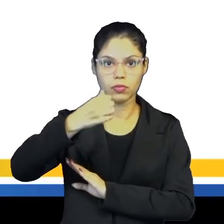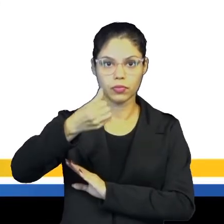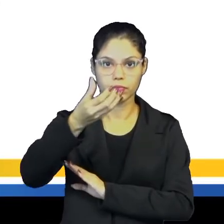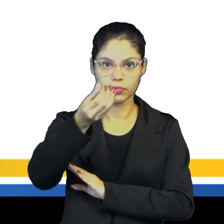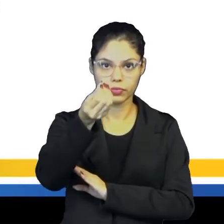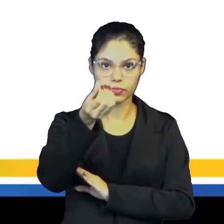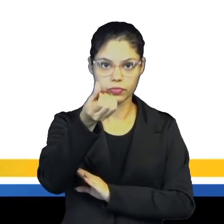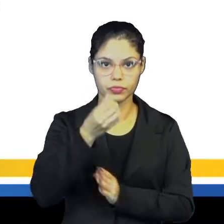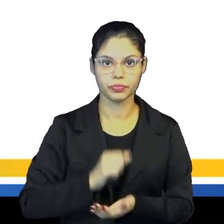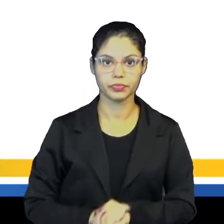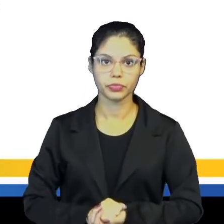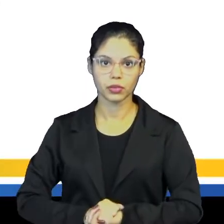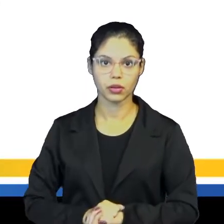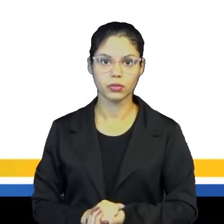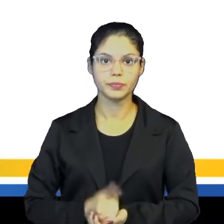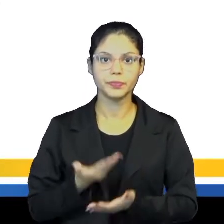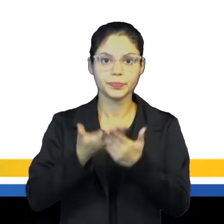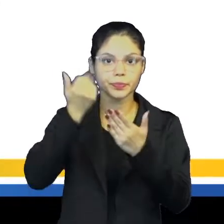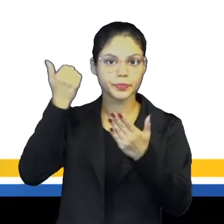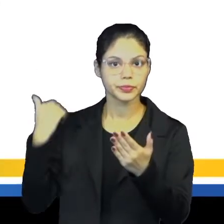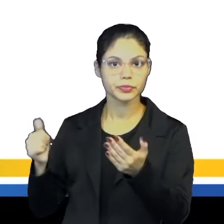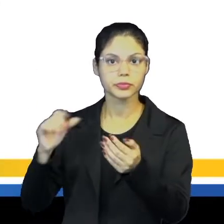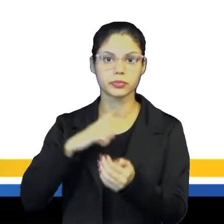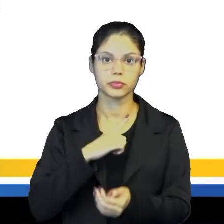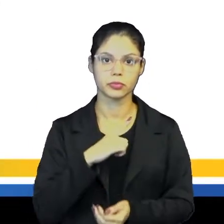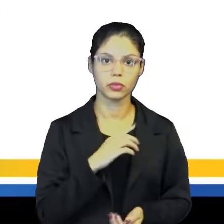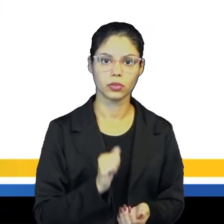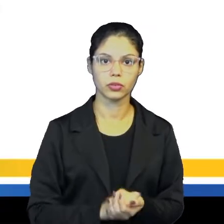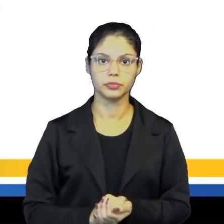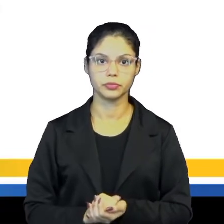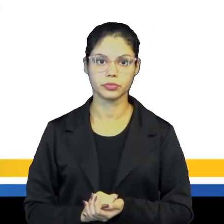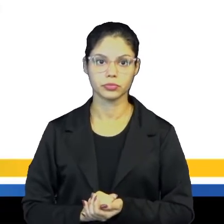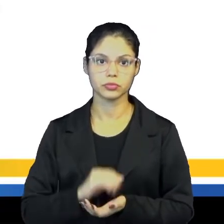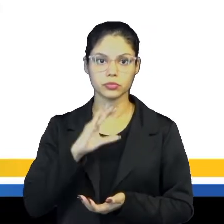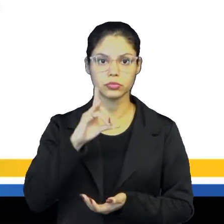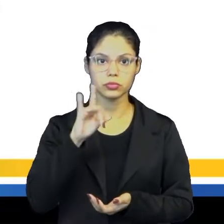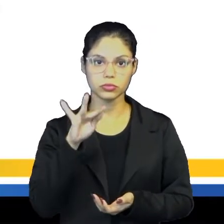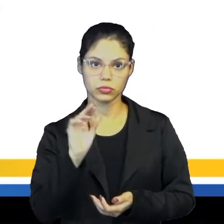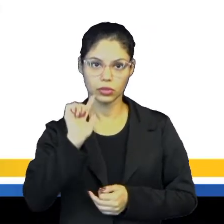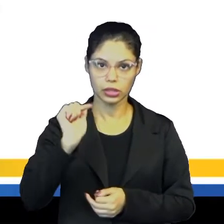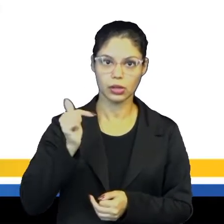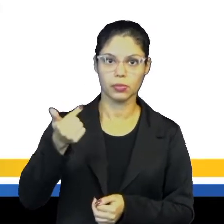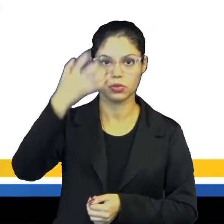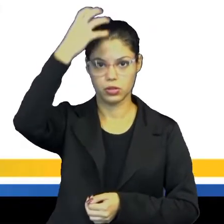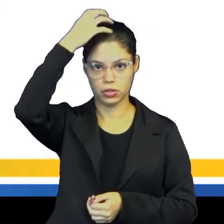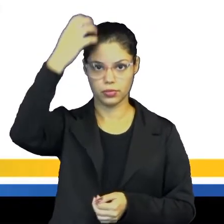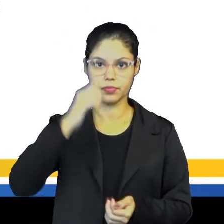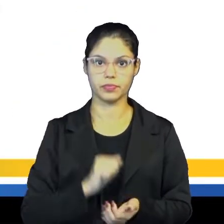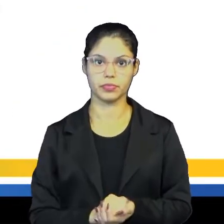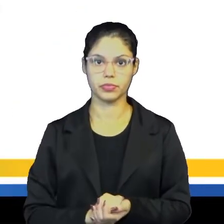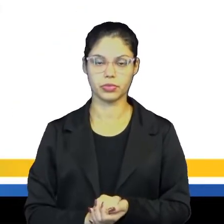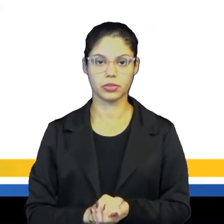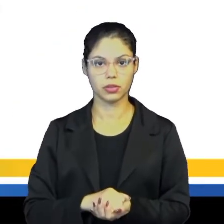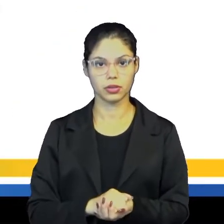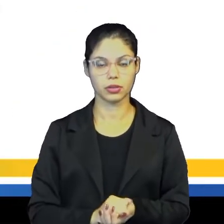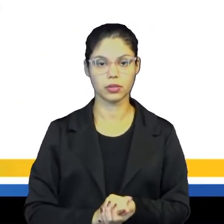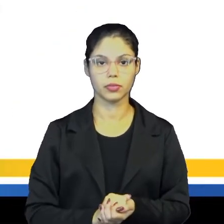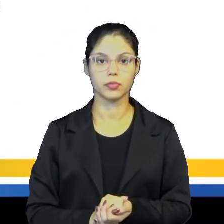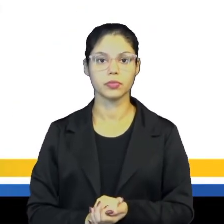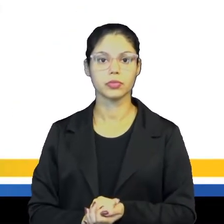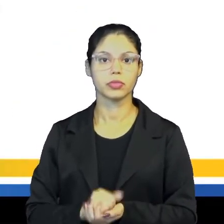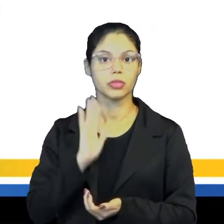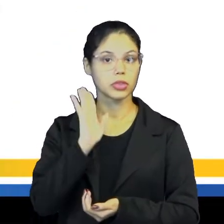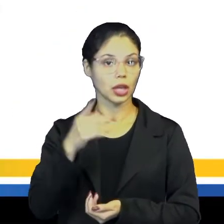em 1096. Na época, havia apenas um condado que depois se tornou reino, que era o condado de Portucália.